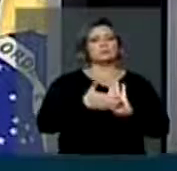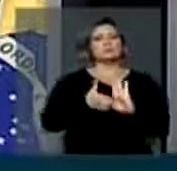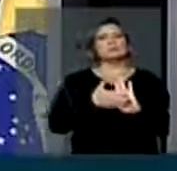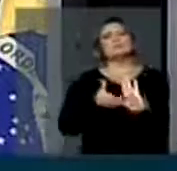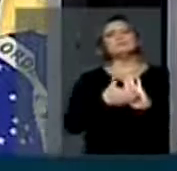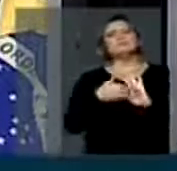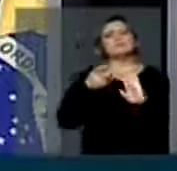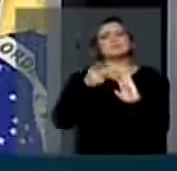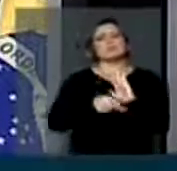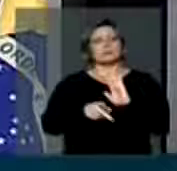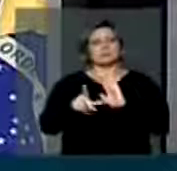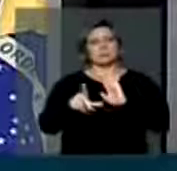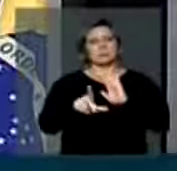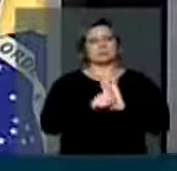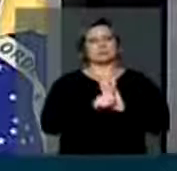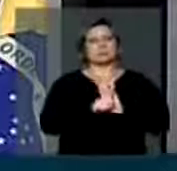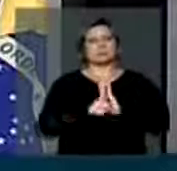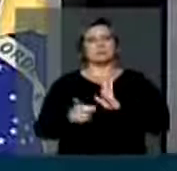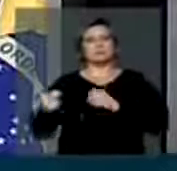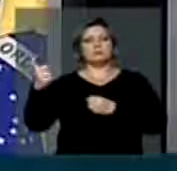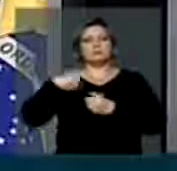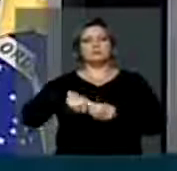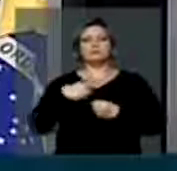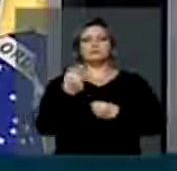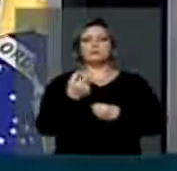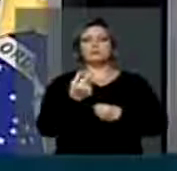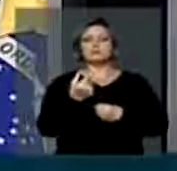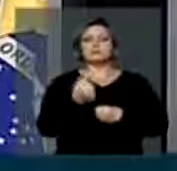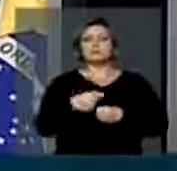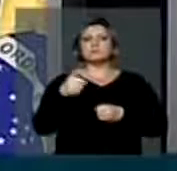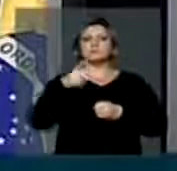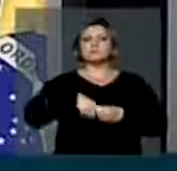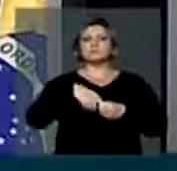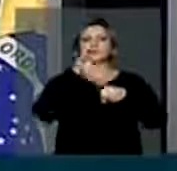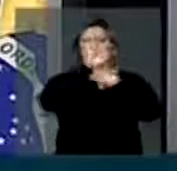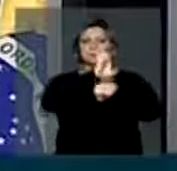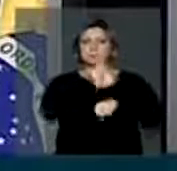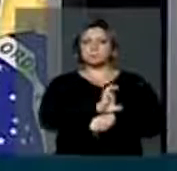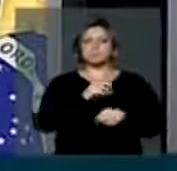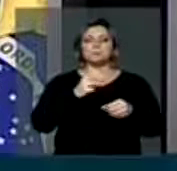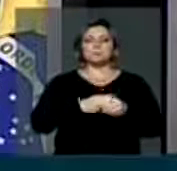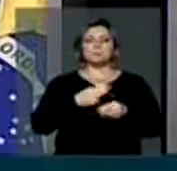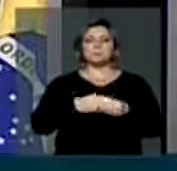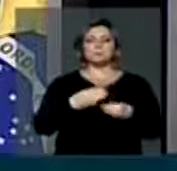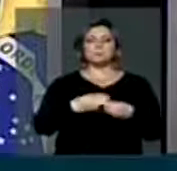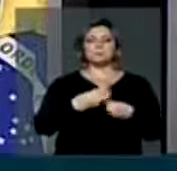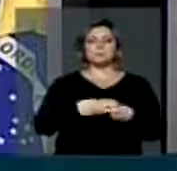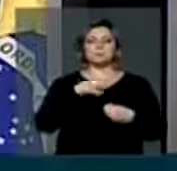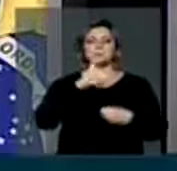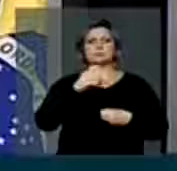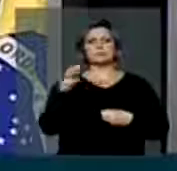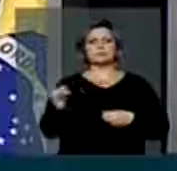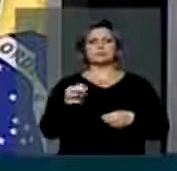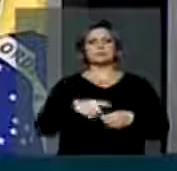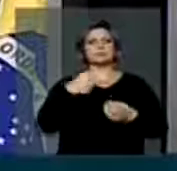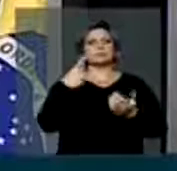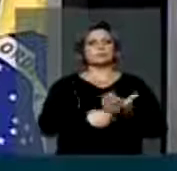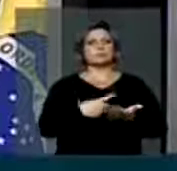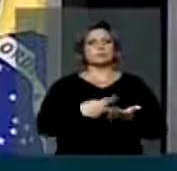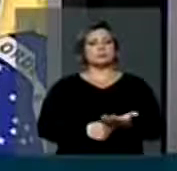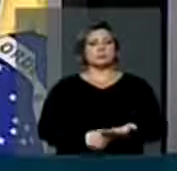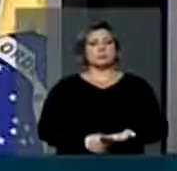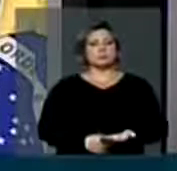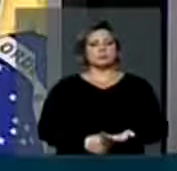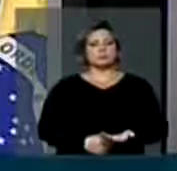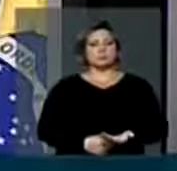por projeto de lei, a devolução desses valores aos estados, do Distrito Federal e dos municípios para honrar o Pacto Federativo